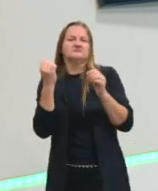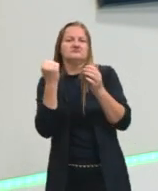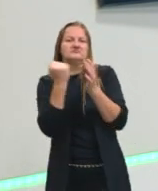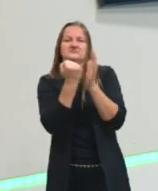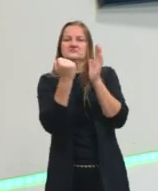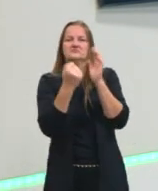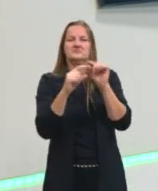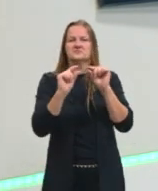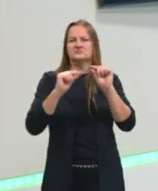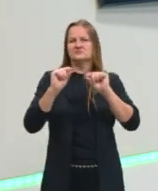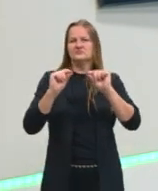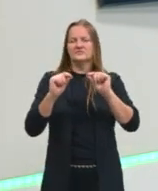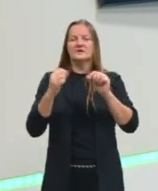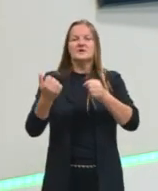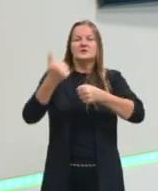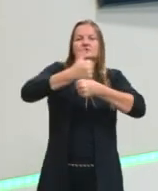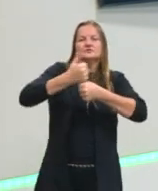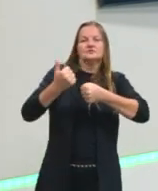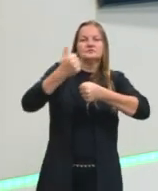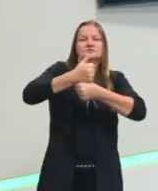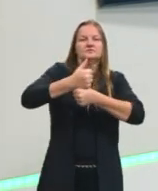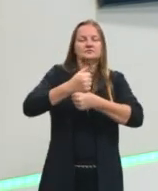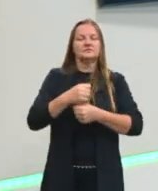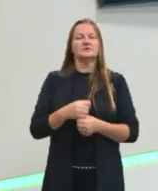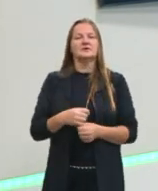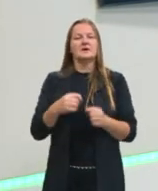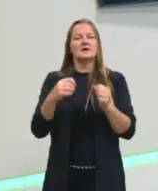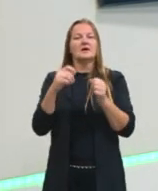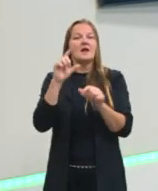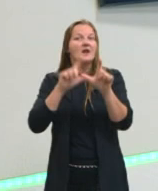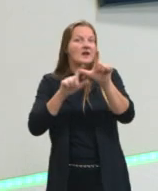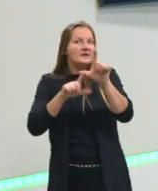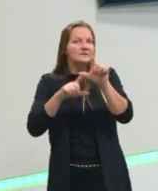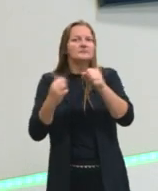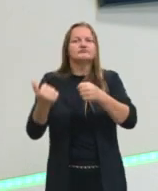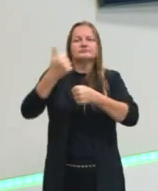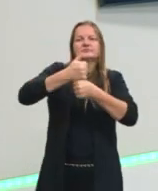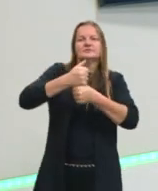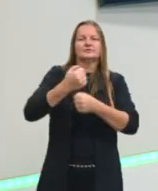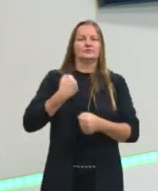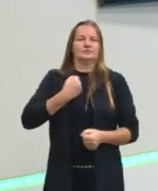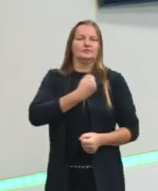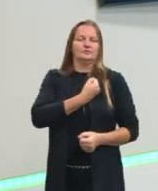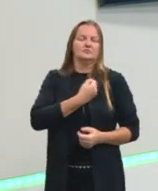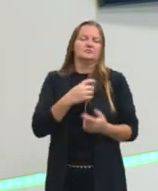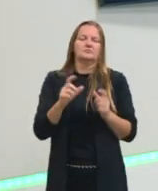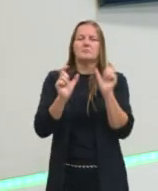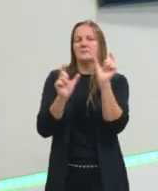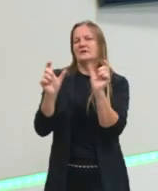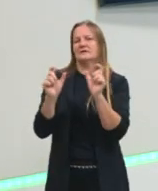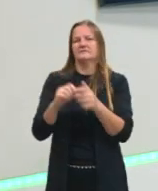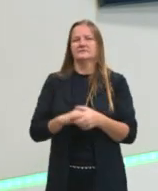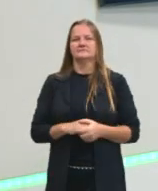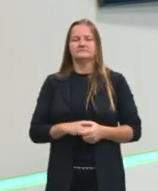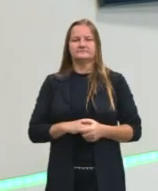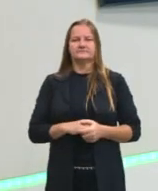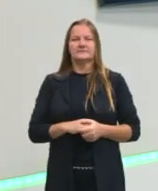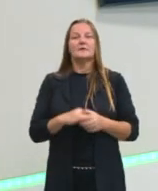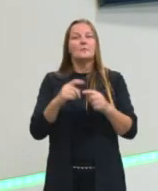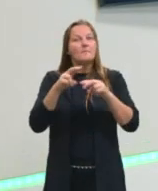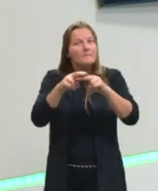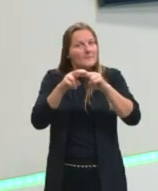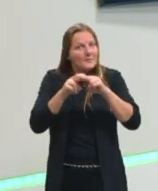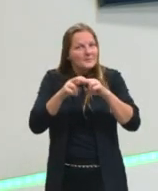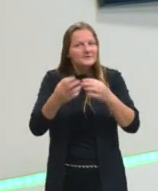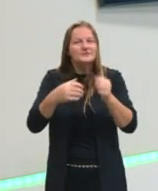algumas pessoas fazem? Substituem uma letra por um número, né? Numa palavra ou numa expressão. E ali então a gente